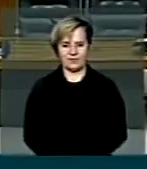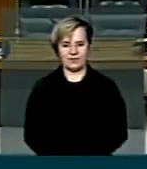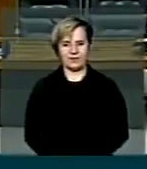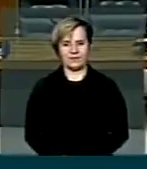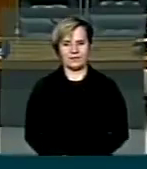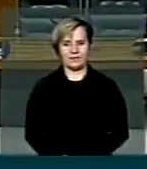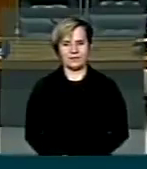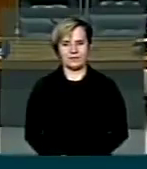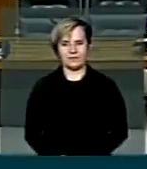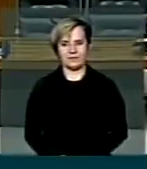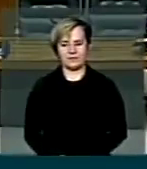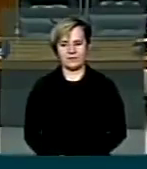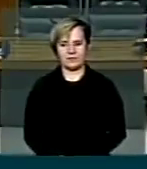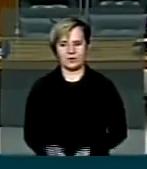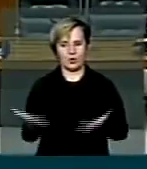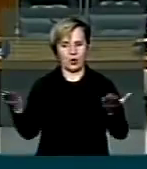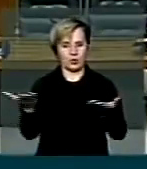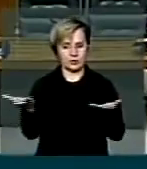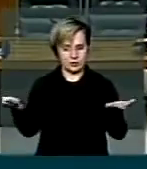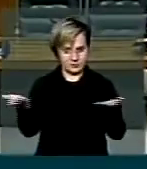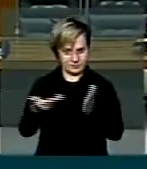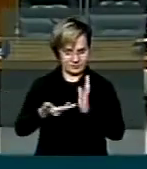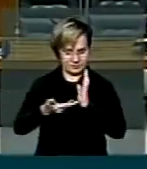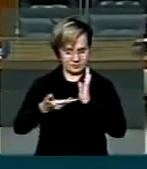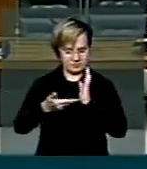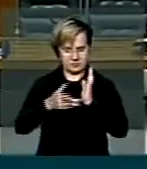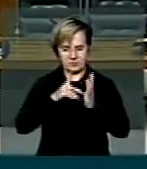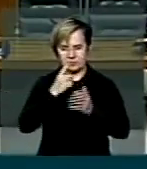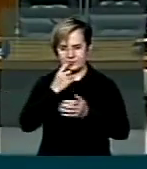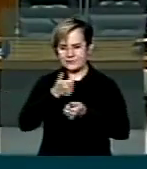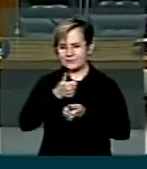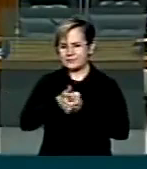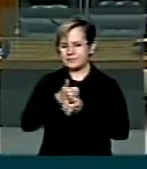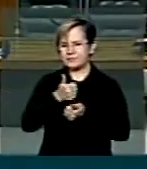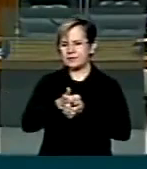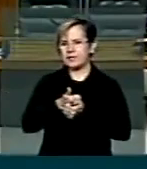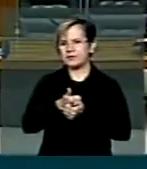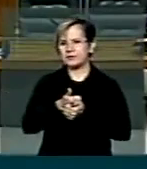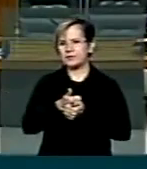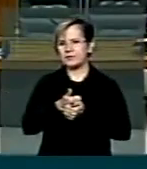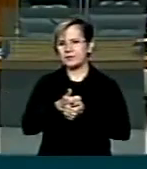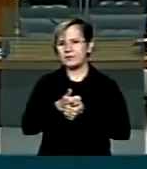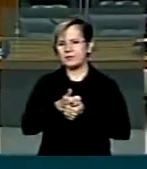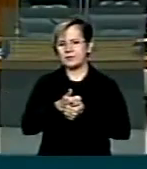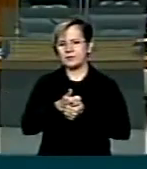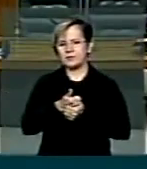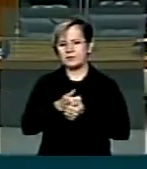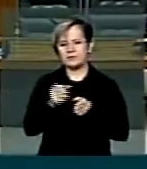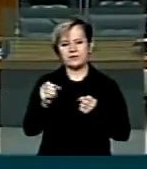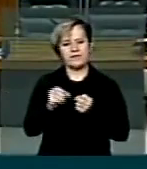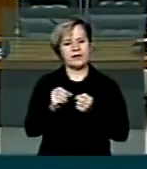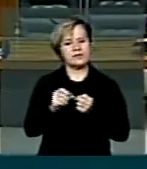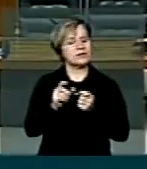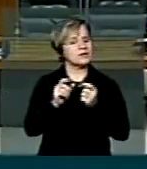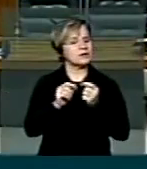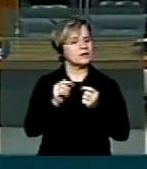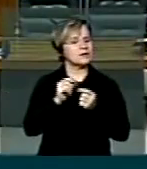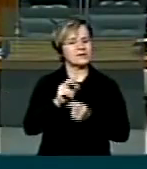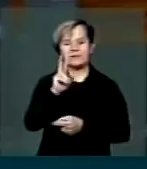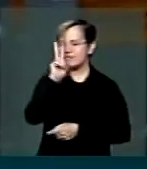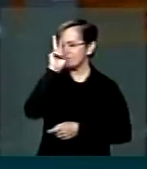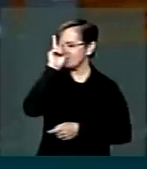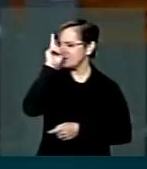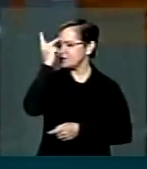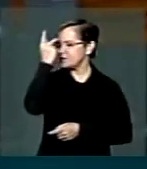Hoje, esta casa está na iminência de cometer um equívoco sem